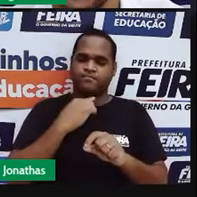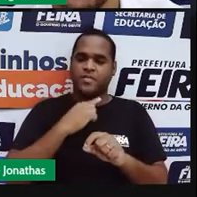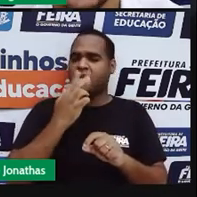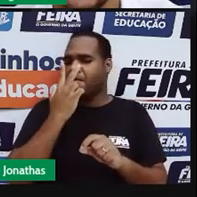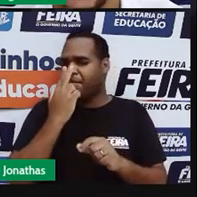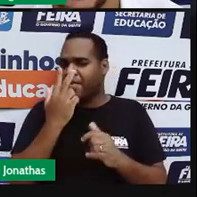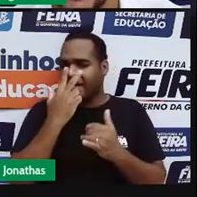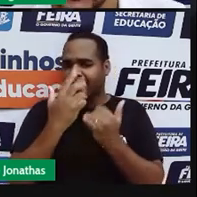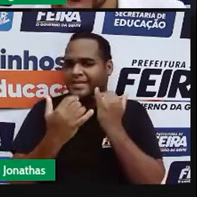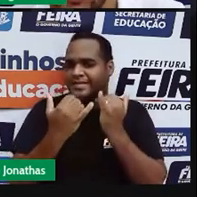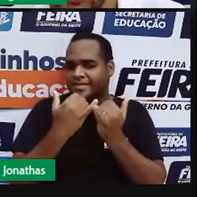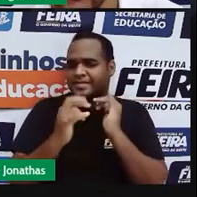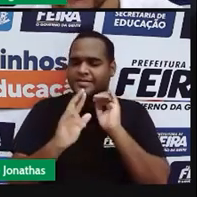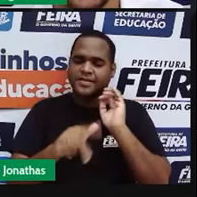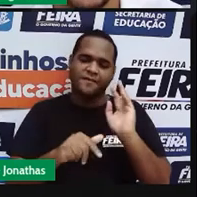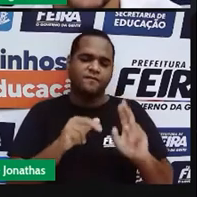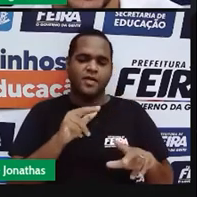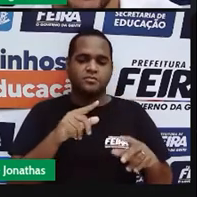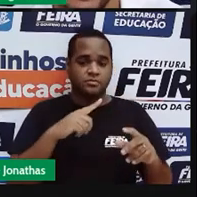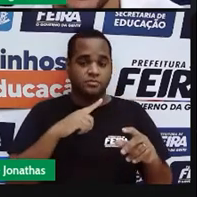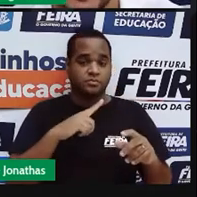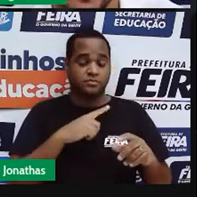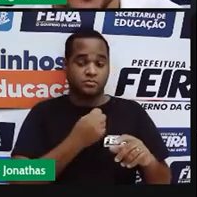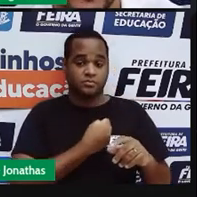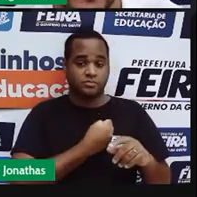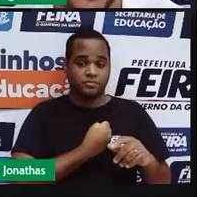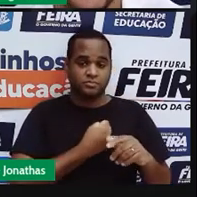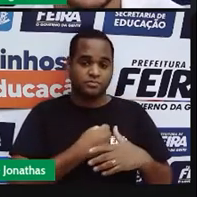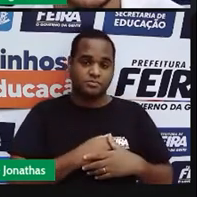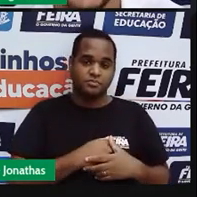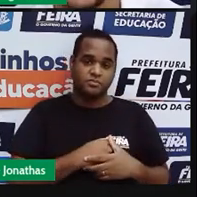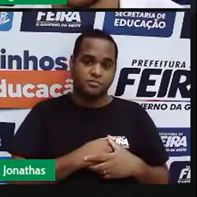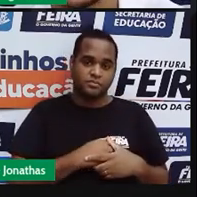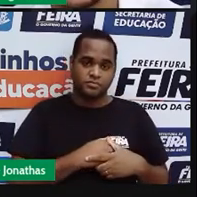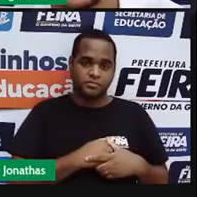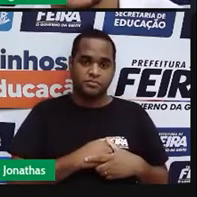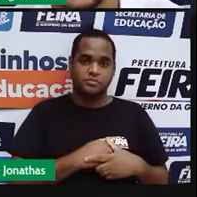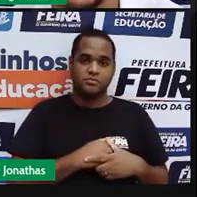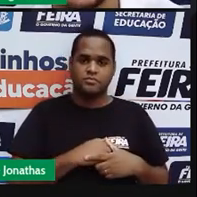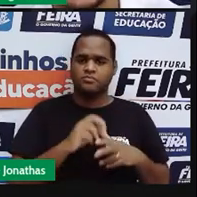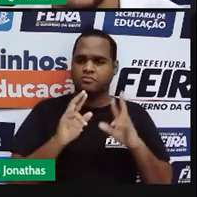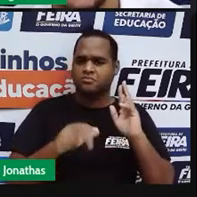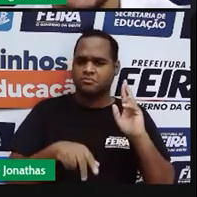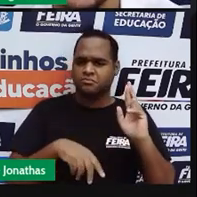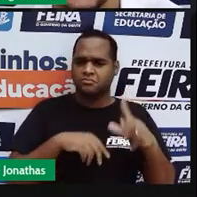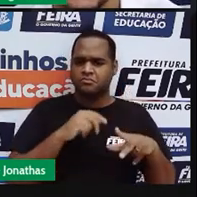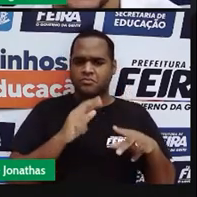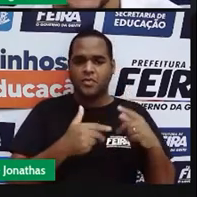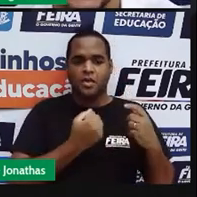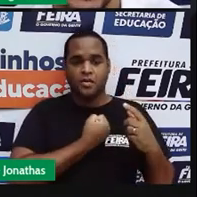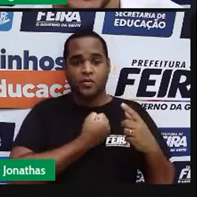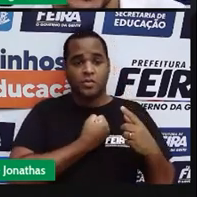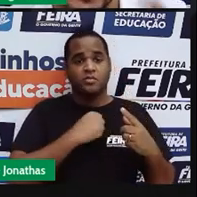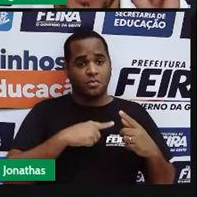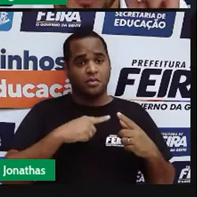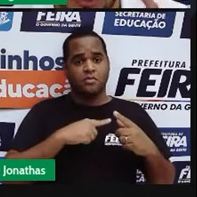ser um pouco diferente dos outros números que aparecem. Será que você conseguiu perceber isso?